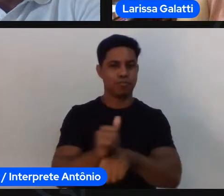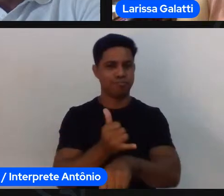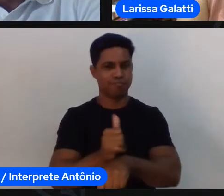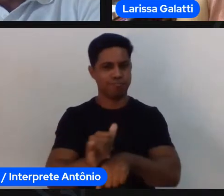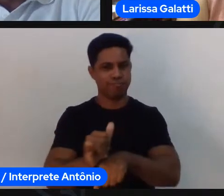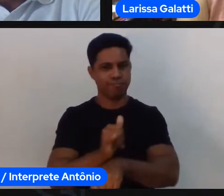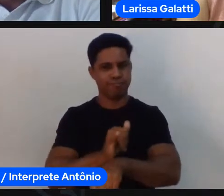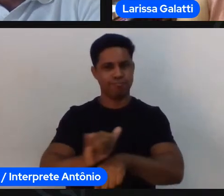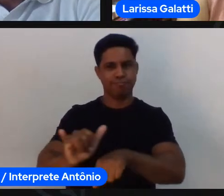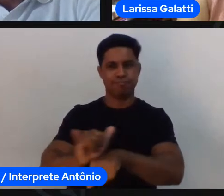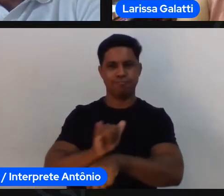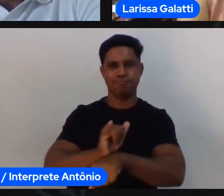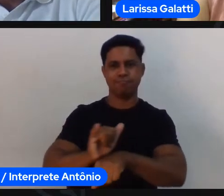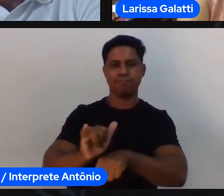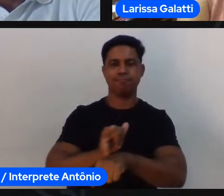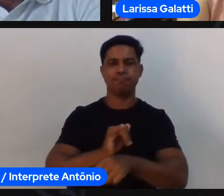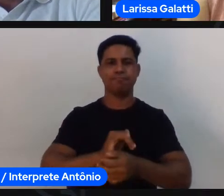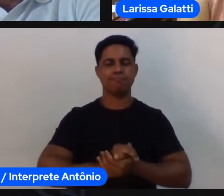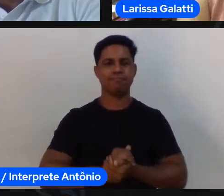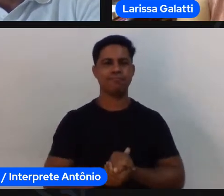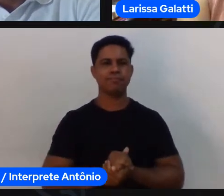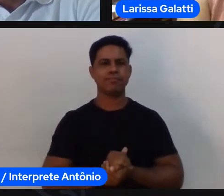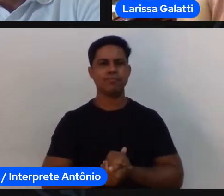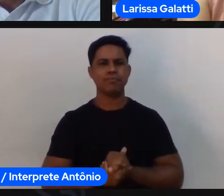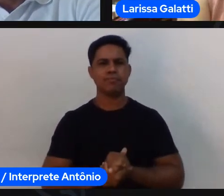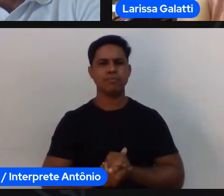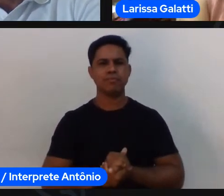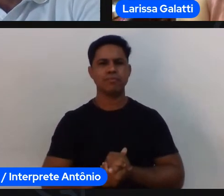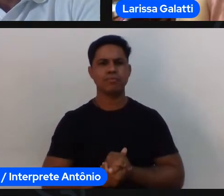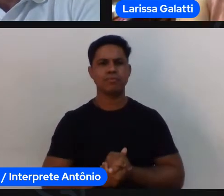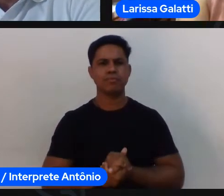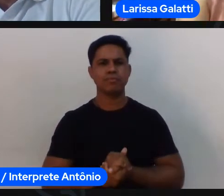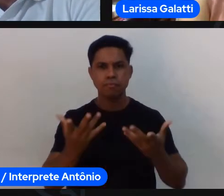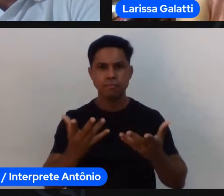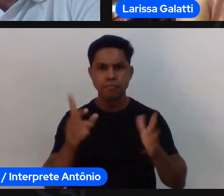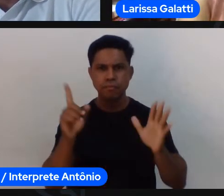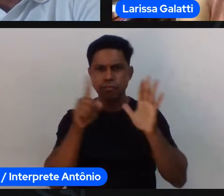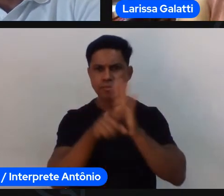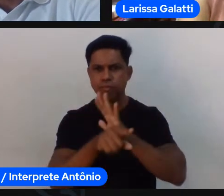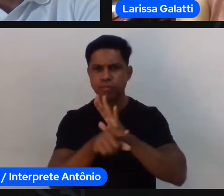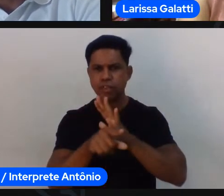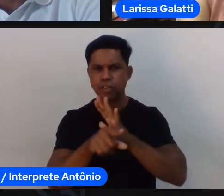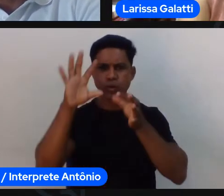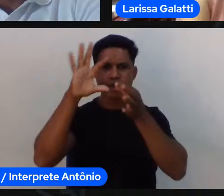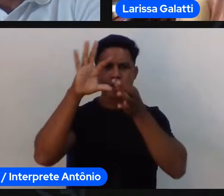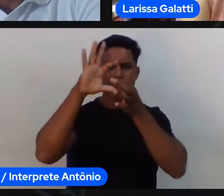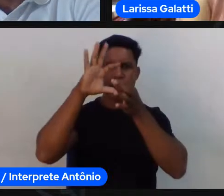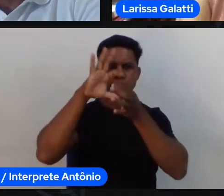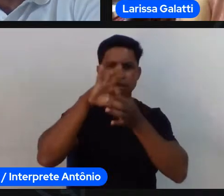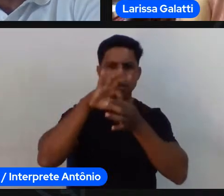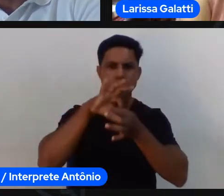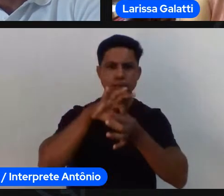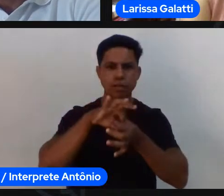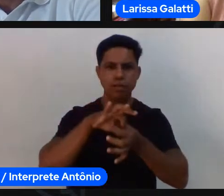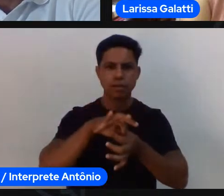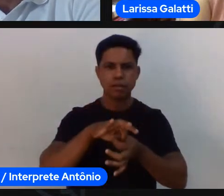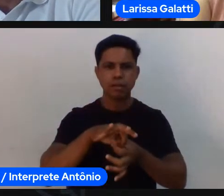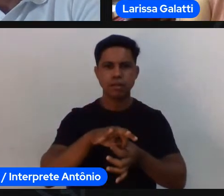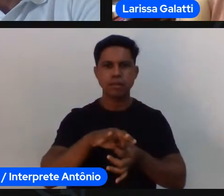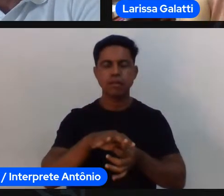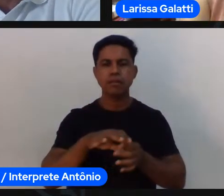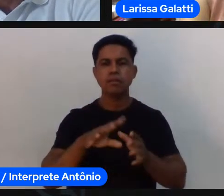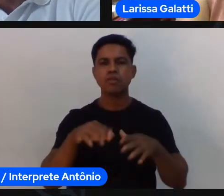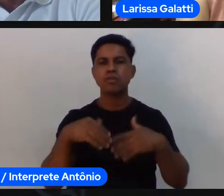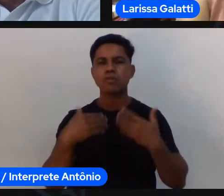Lúdica Movimento e pergunta nesse contexto né diante do papel do formador de um esporte e de sua relevância na